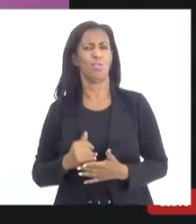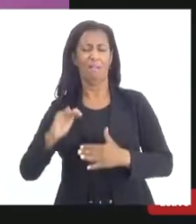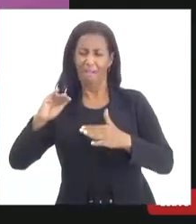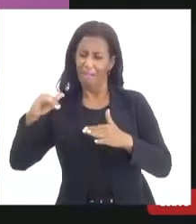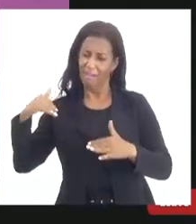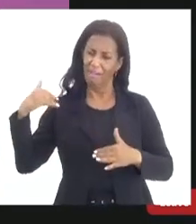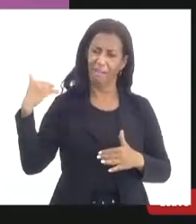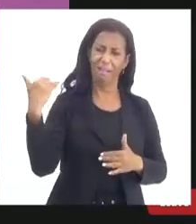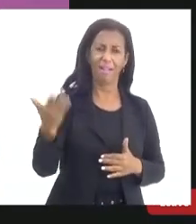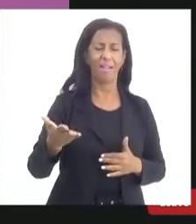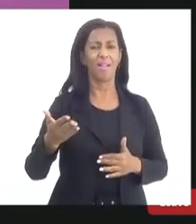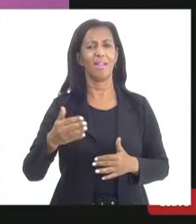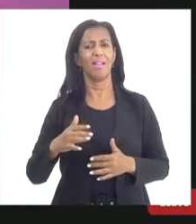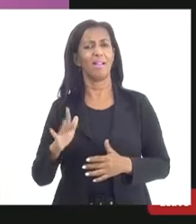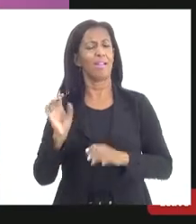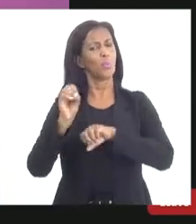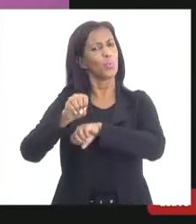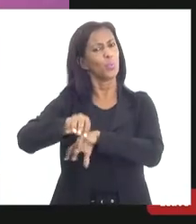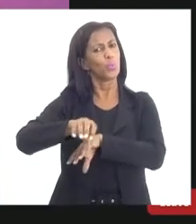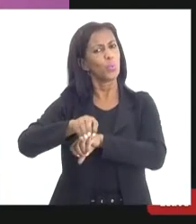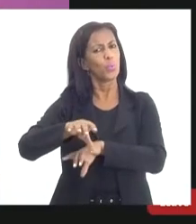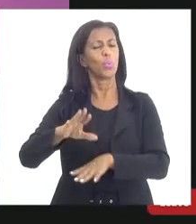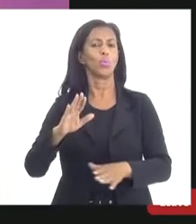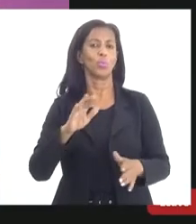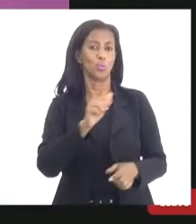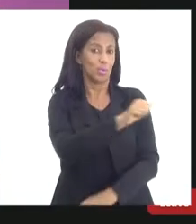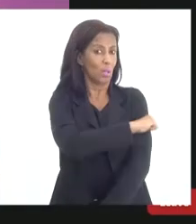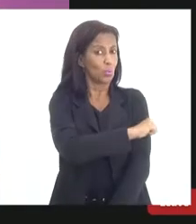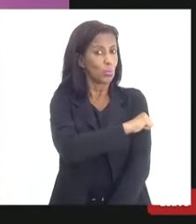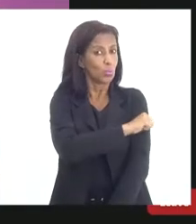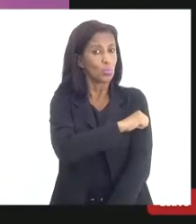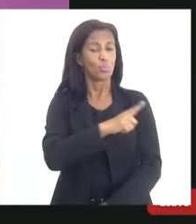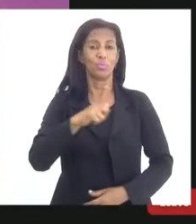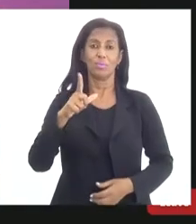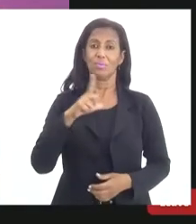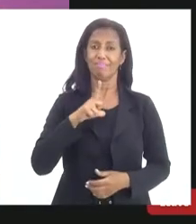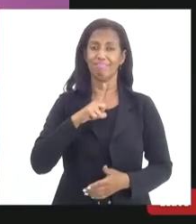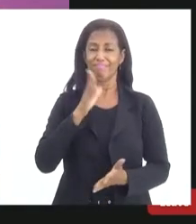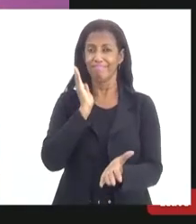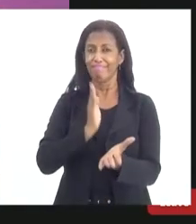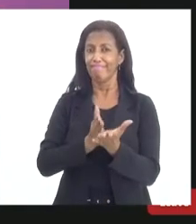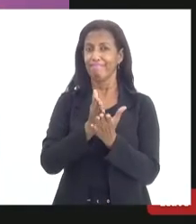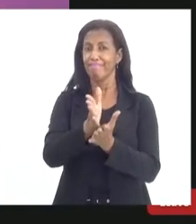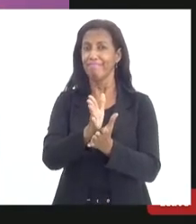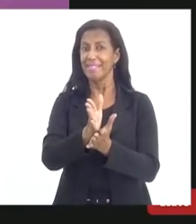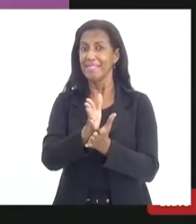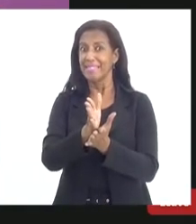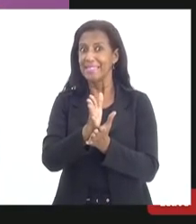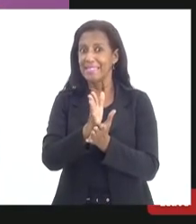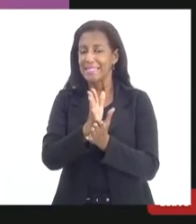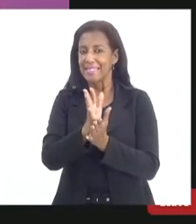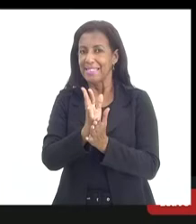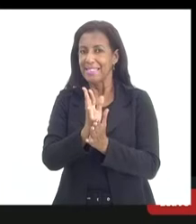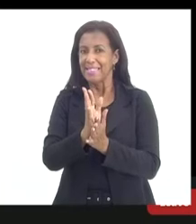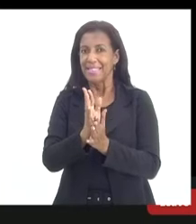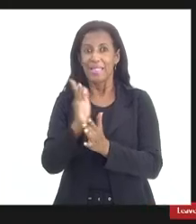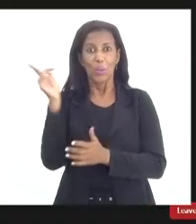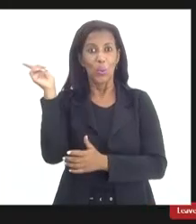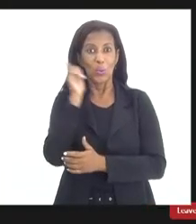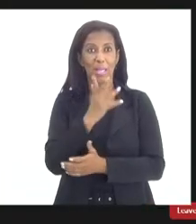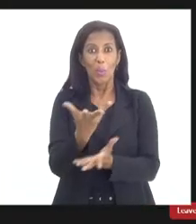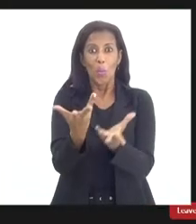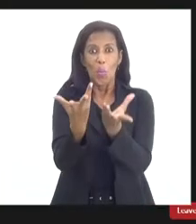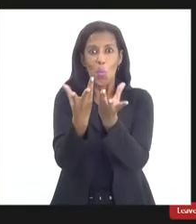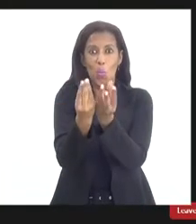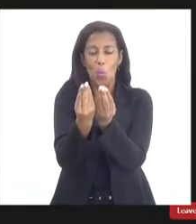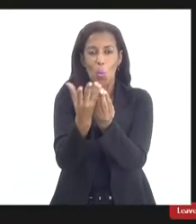dos profissionais da educação dos estudantes tem um segmento que reúne muita gente muita